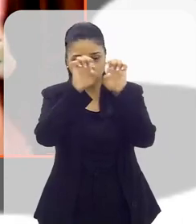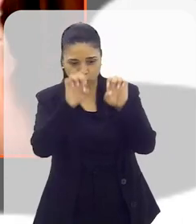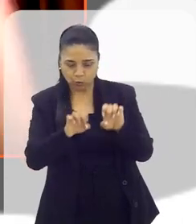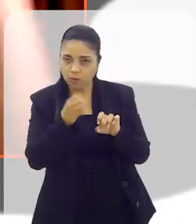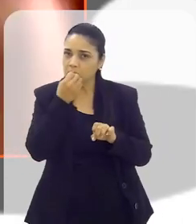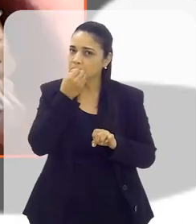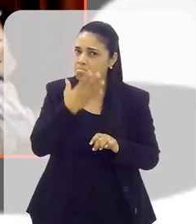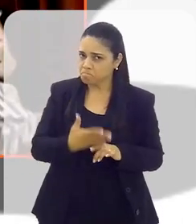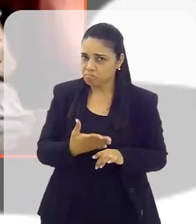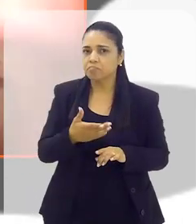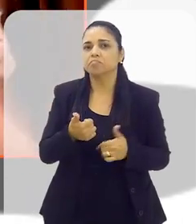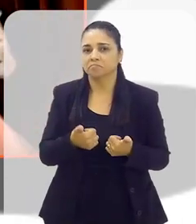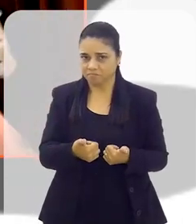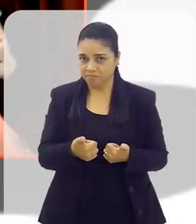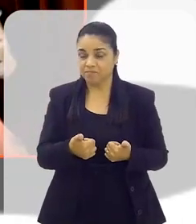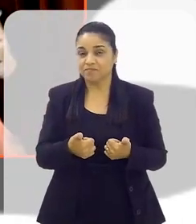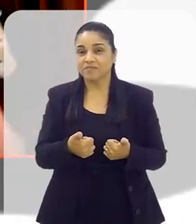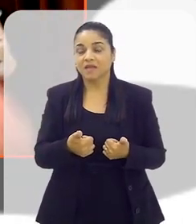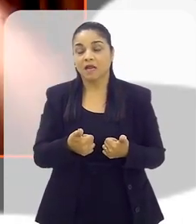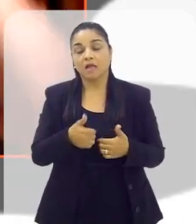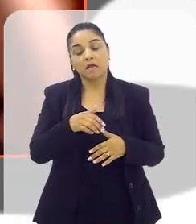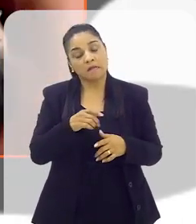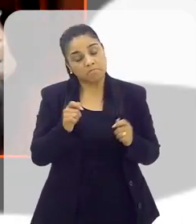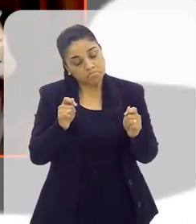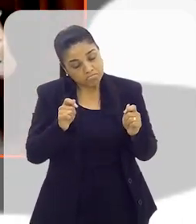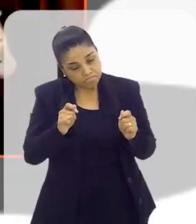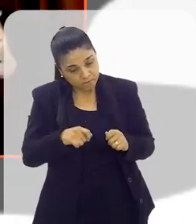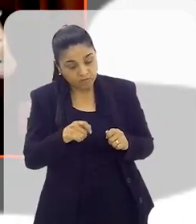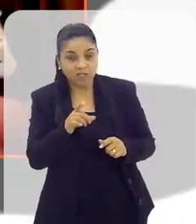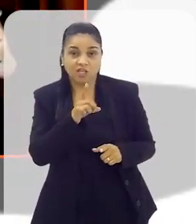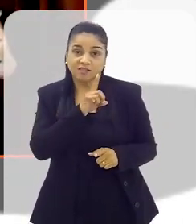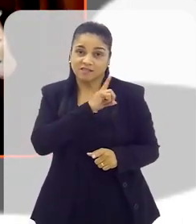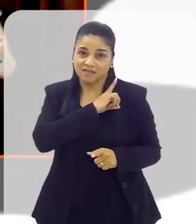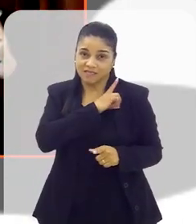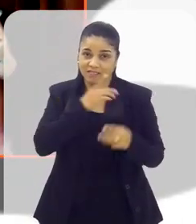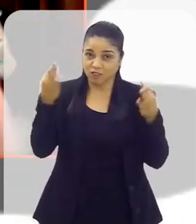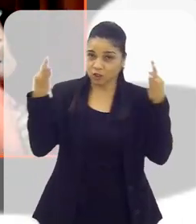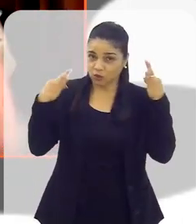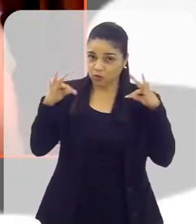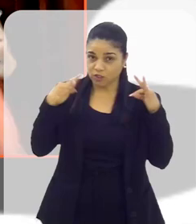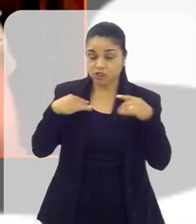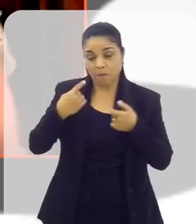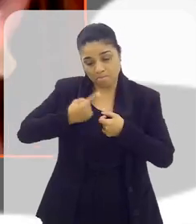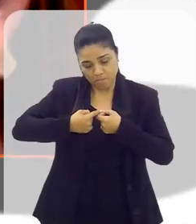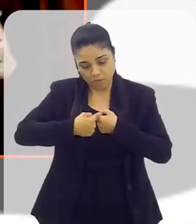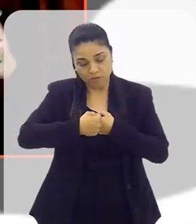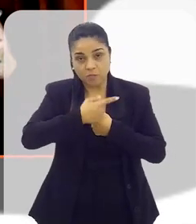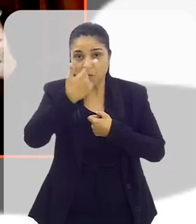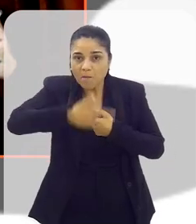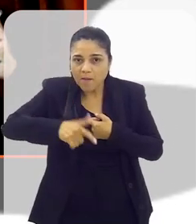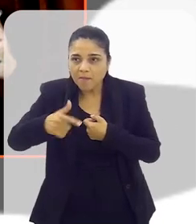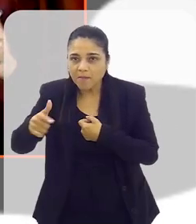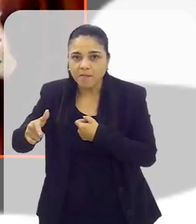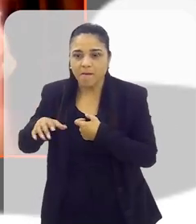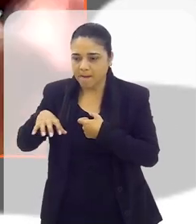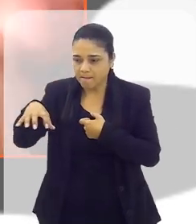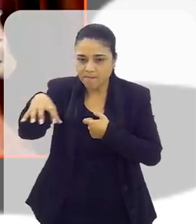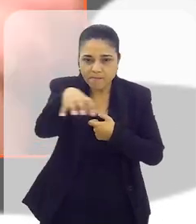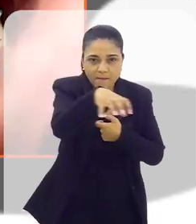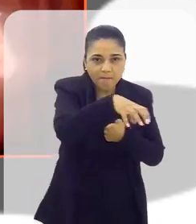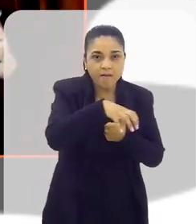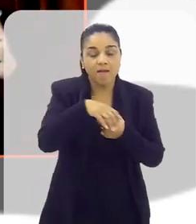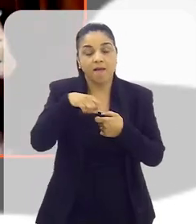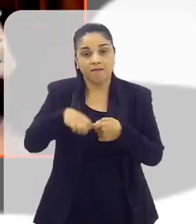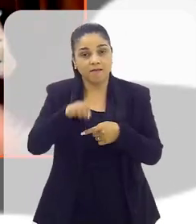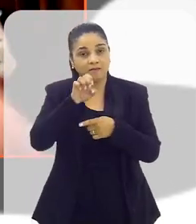já tem uma estrutura bem ou boa hoje. Agora, ela poderia também se dirigir para outros municípios do estado, mas aqui no